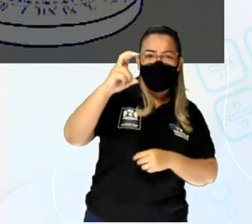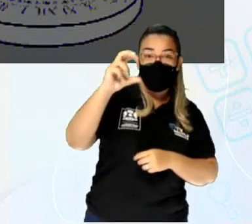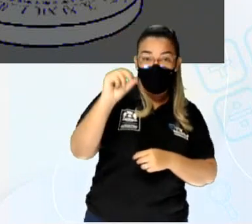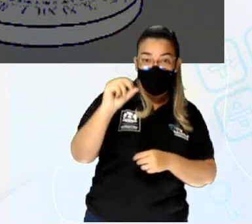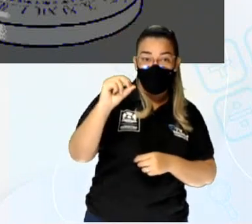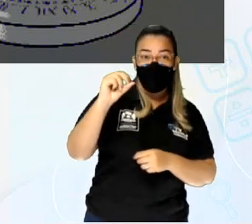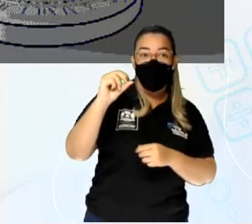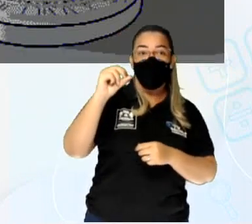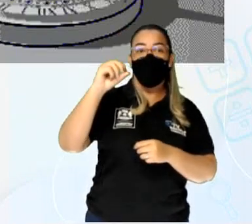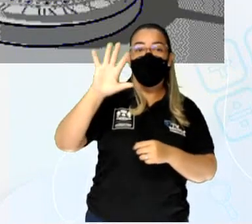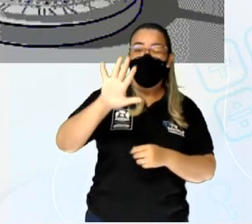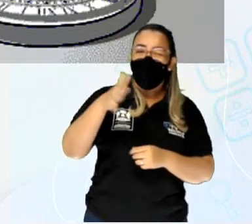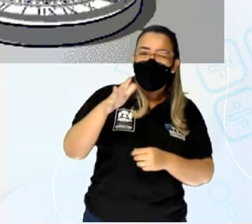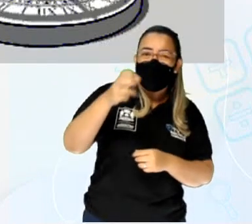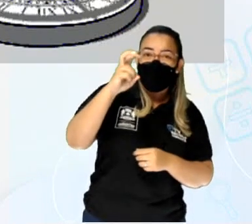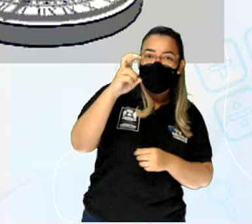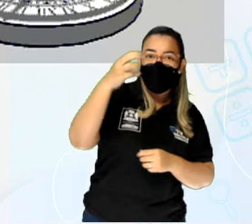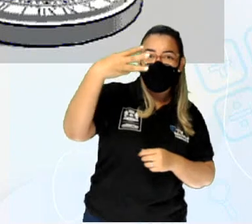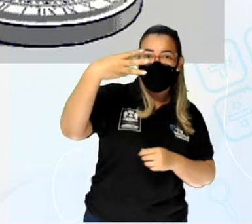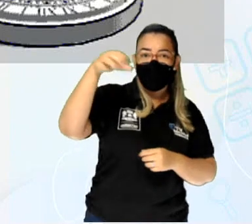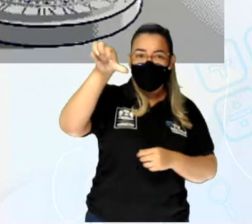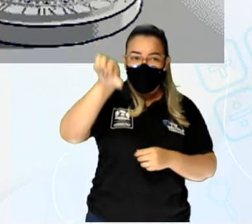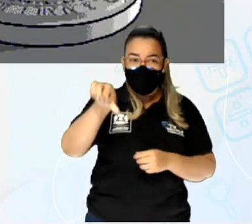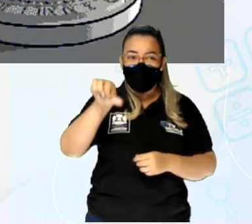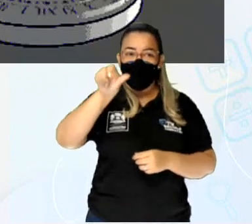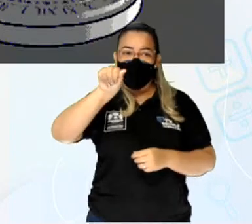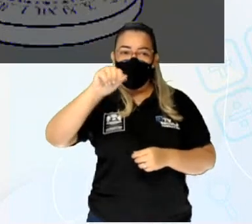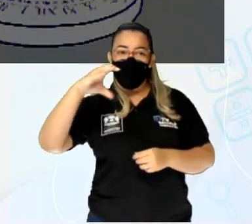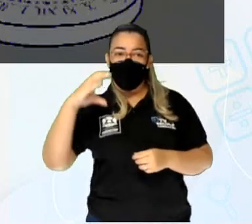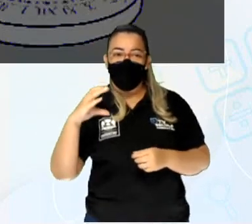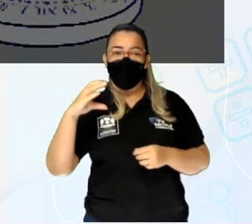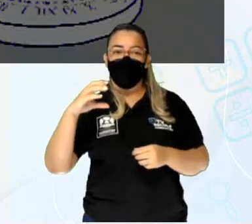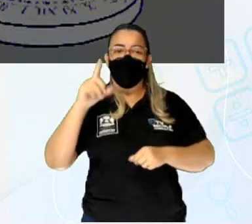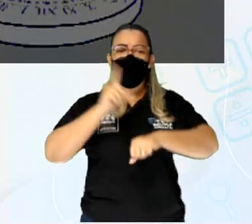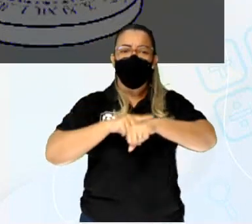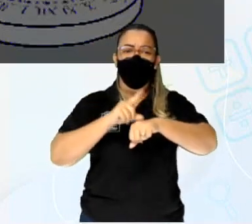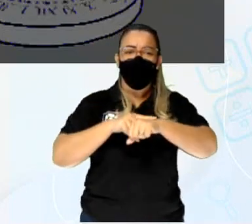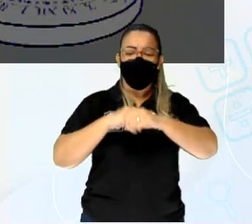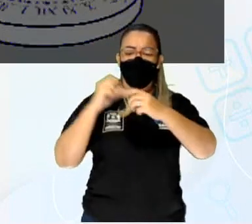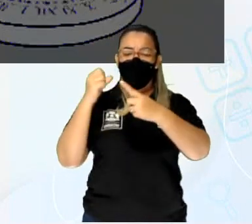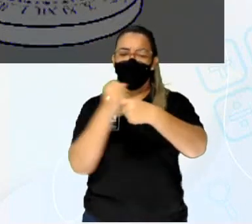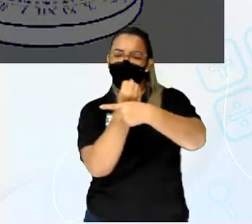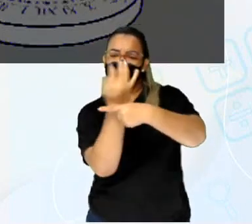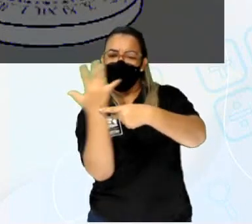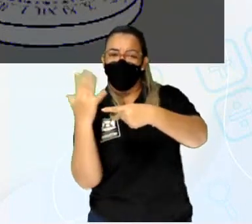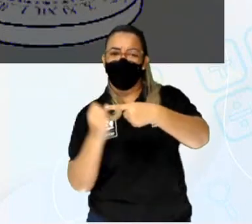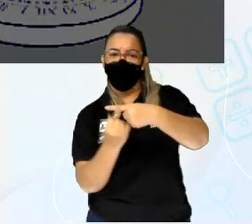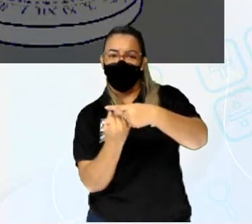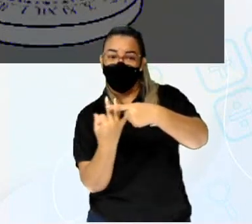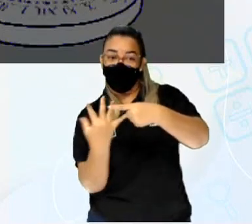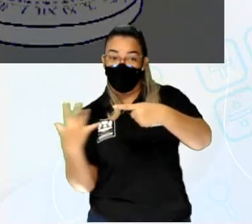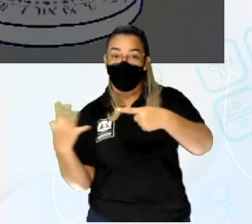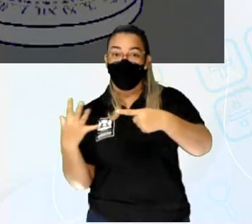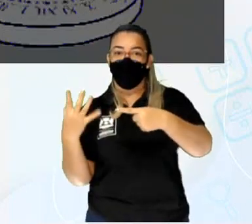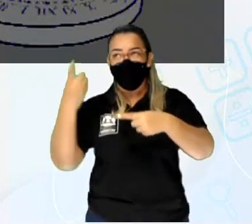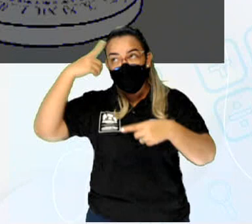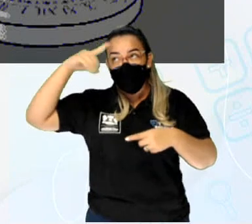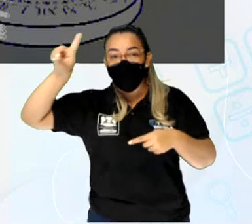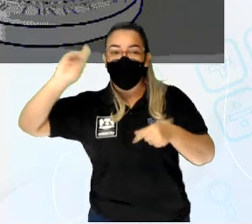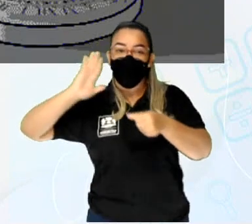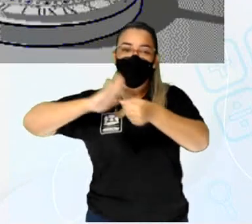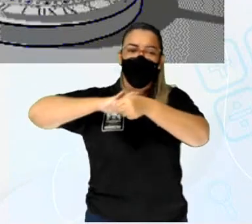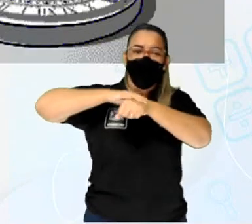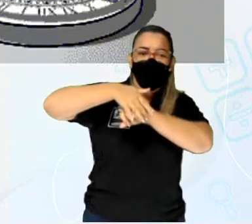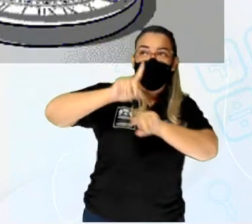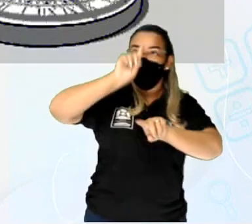e 539 a.C., para medir o tempo em frações menores que o dia e a noite. Eles inventaram